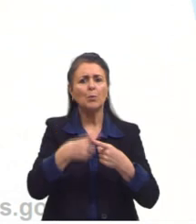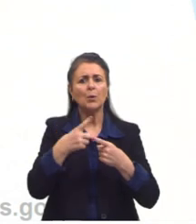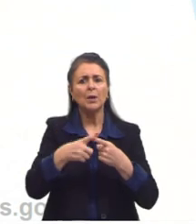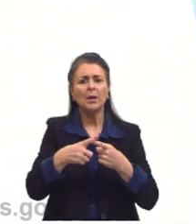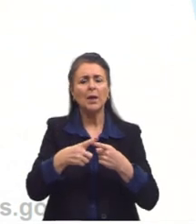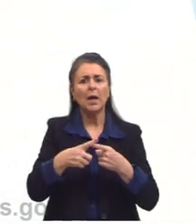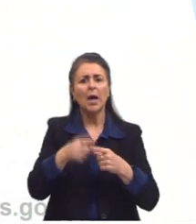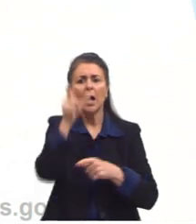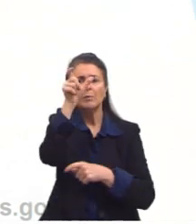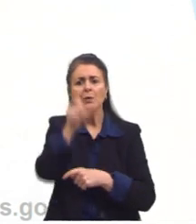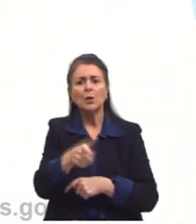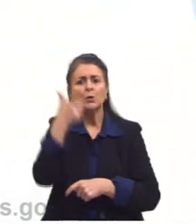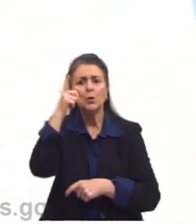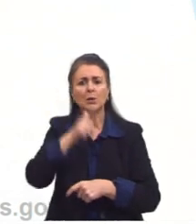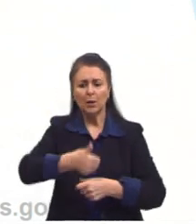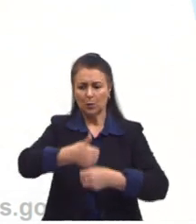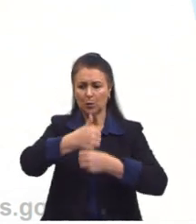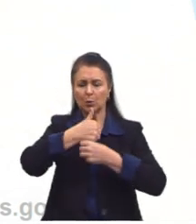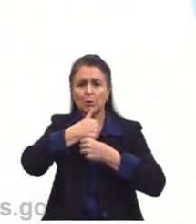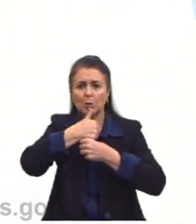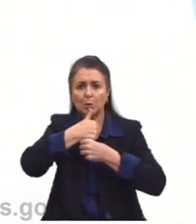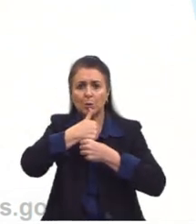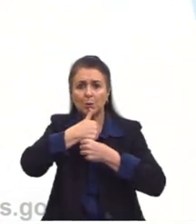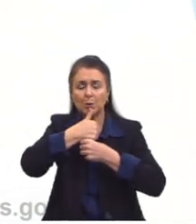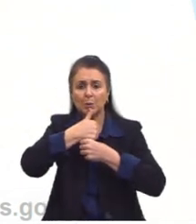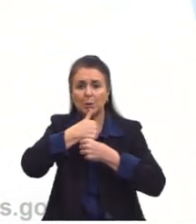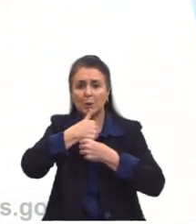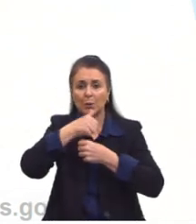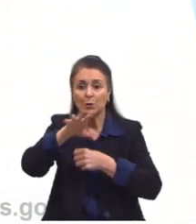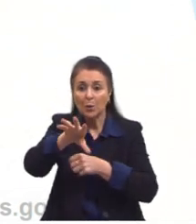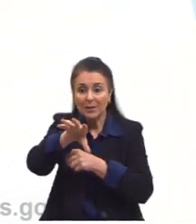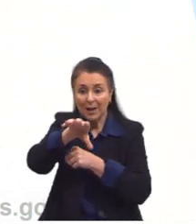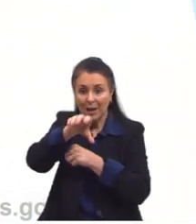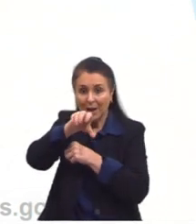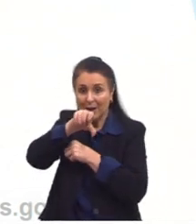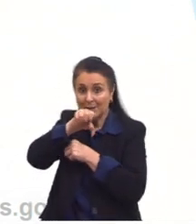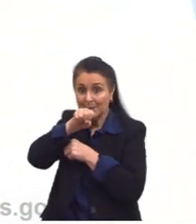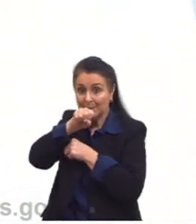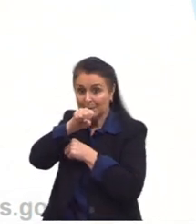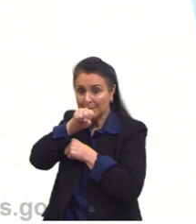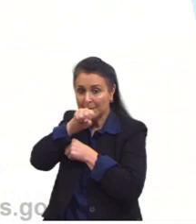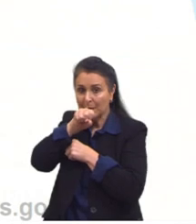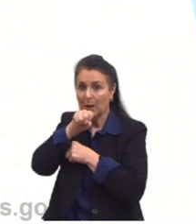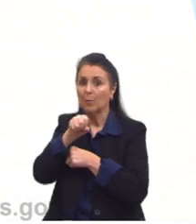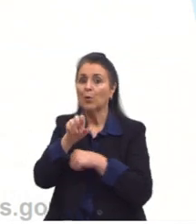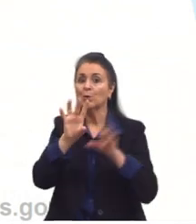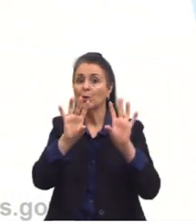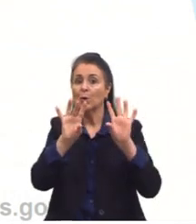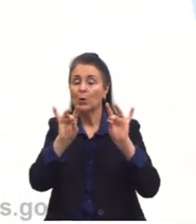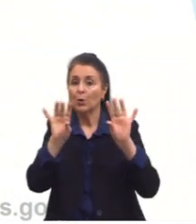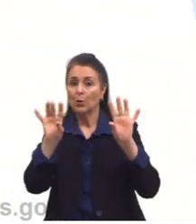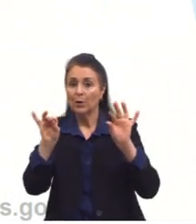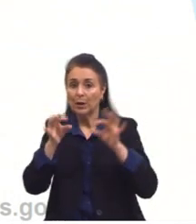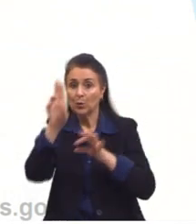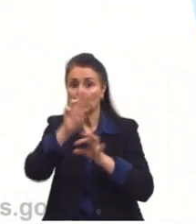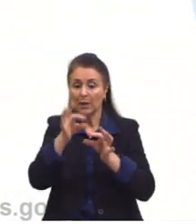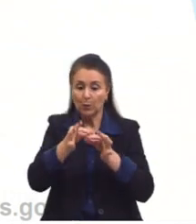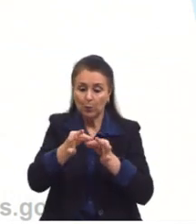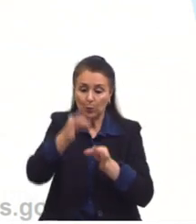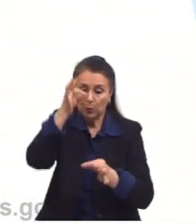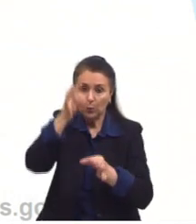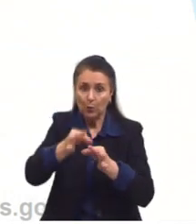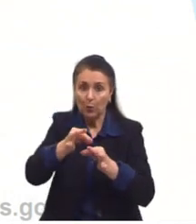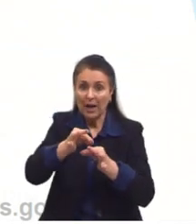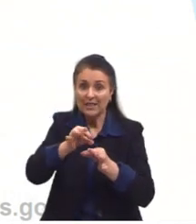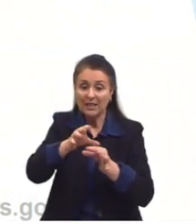Gaúcho consegue tomar chimarrão quando aspiramos um líquido através de algum canudo retiramos parte do ar de